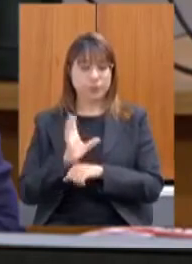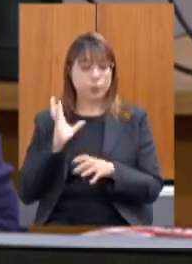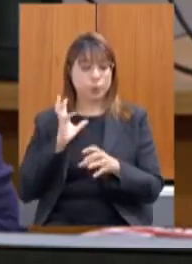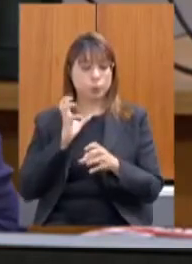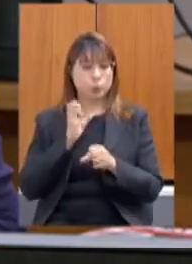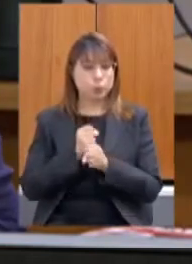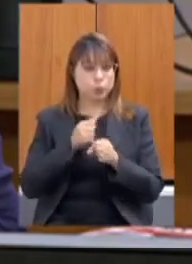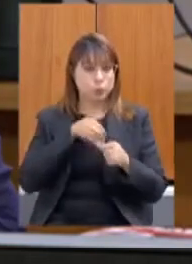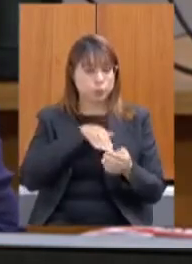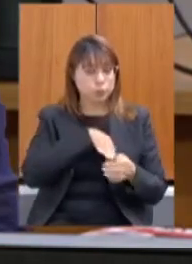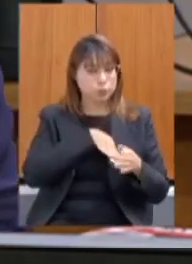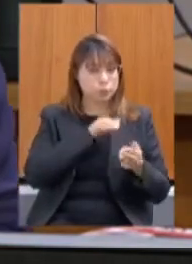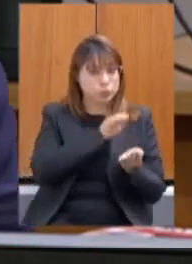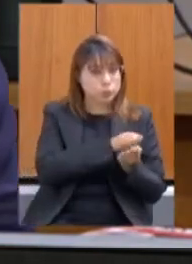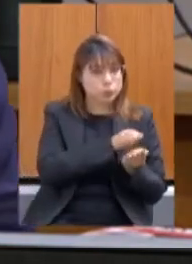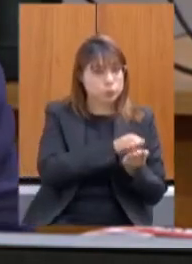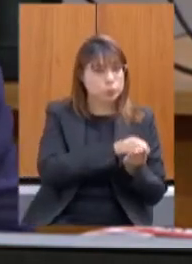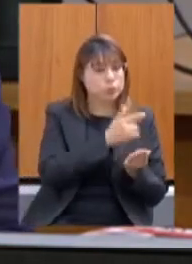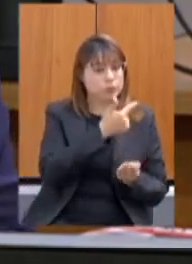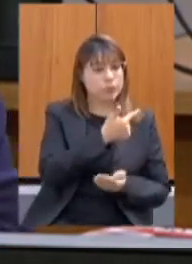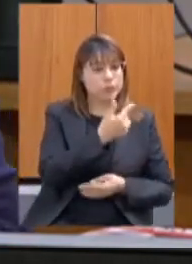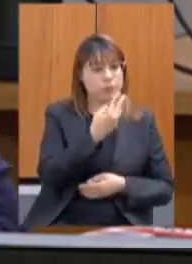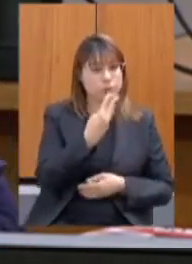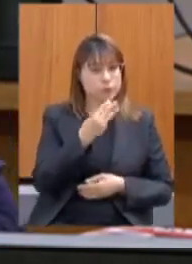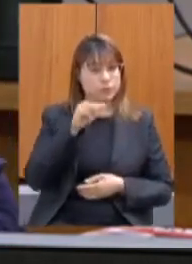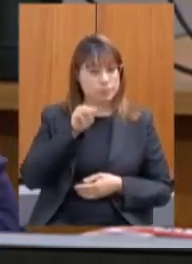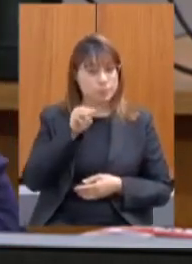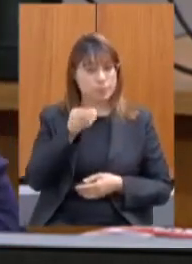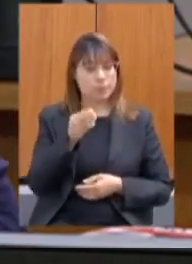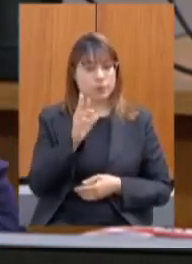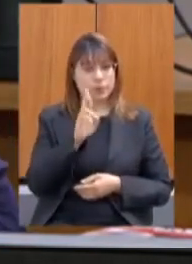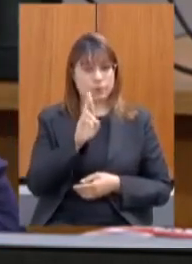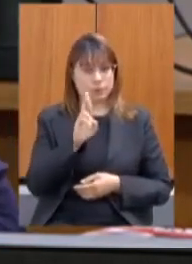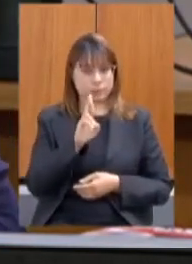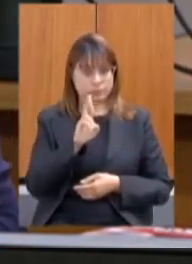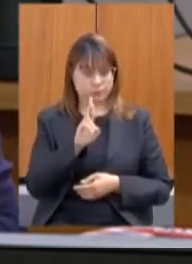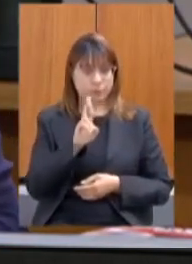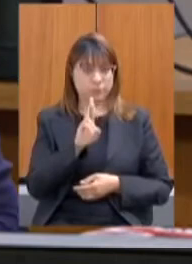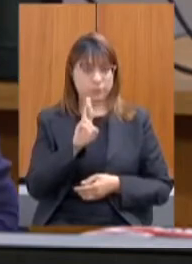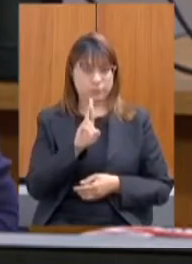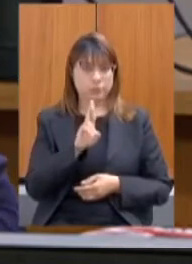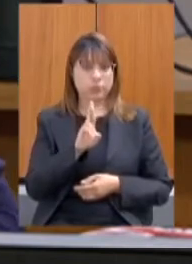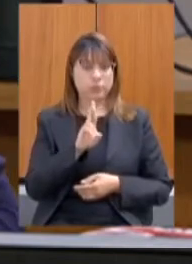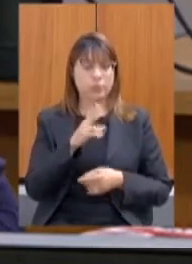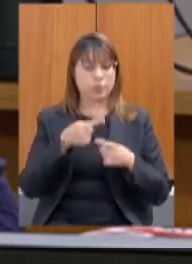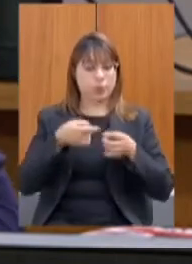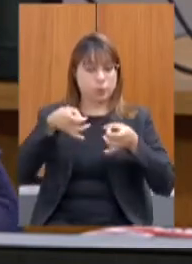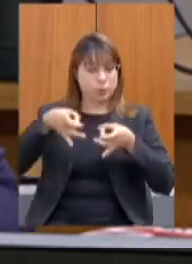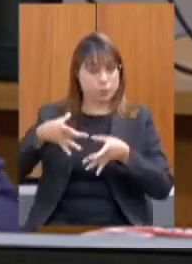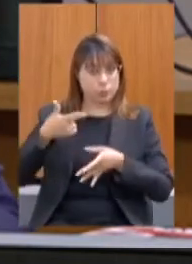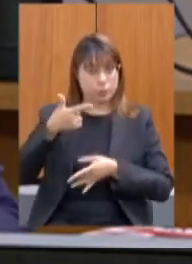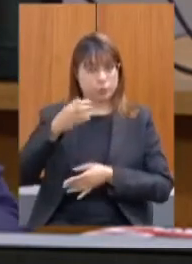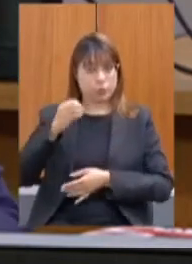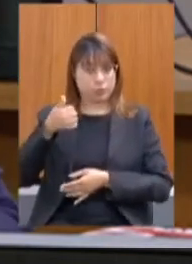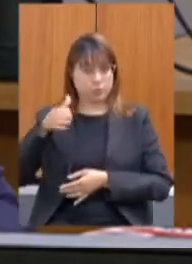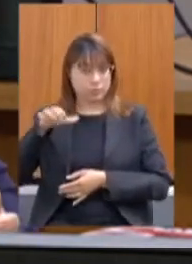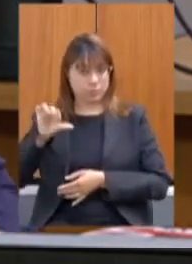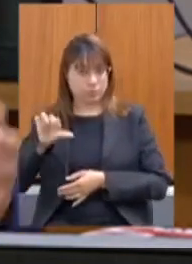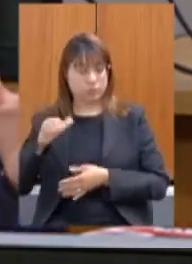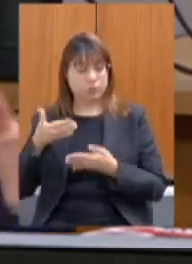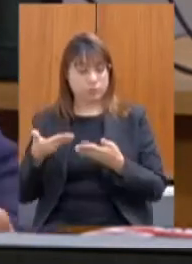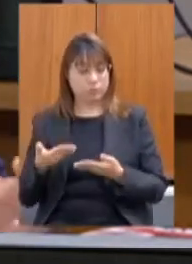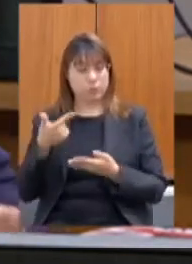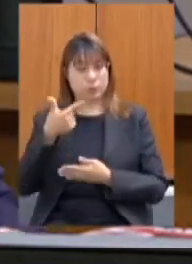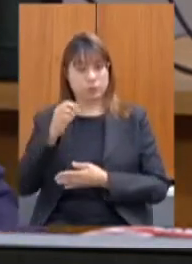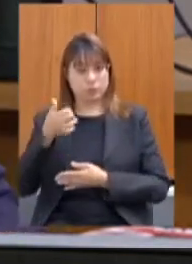23 milhões de reais como um saldo de 2019 então em 2019 ele